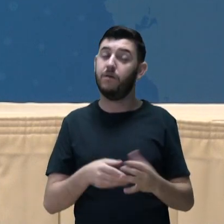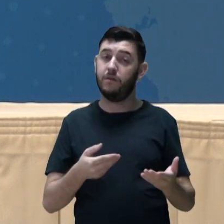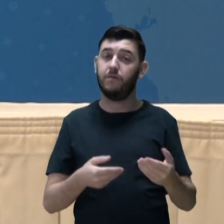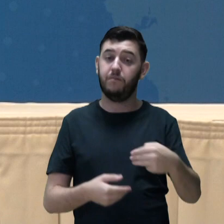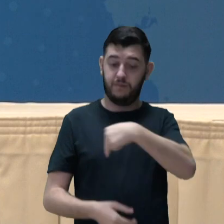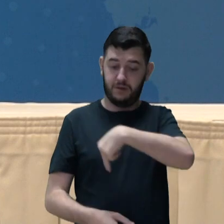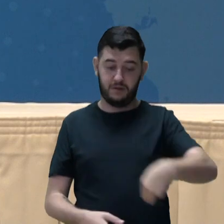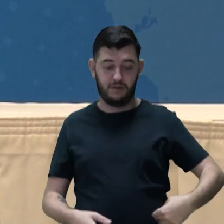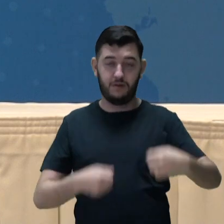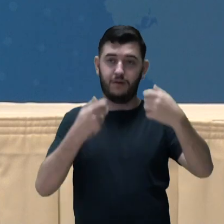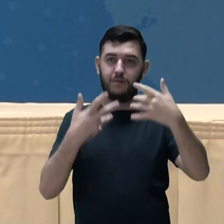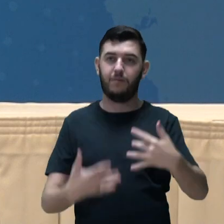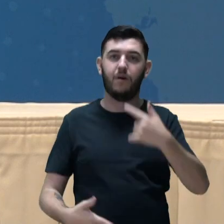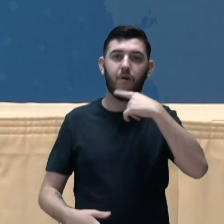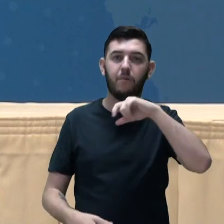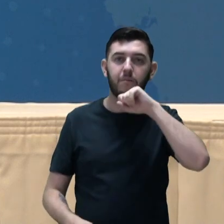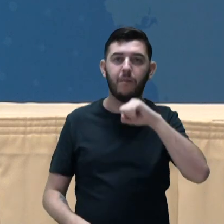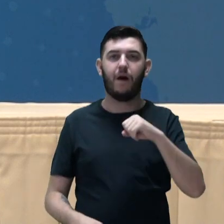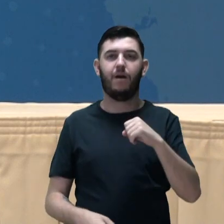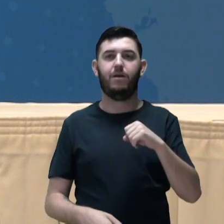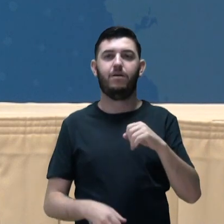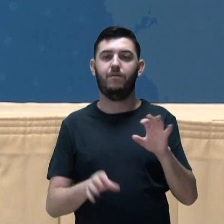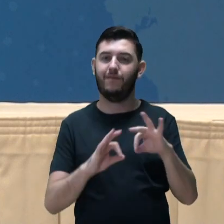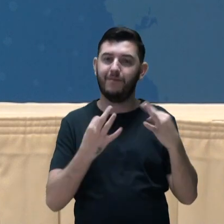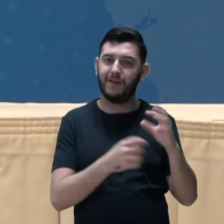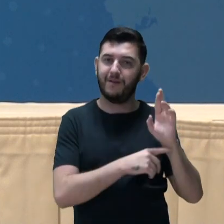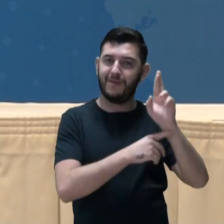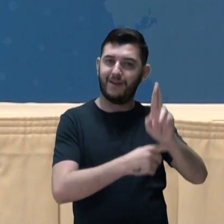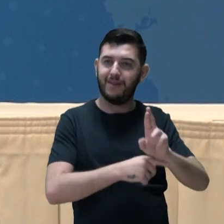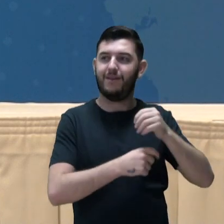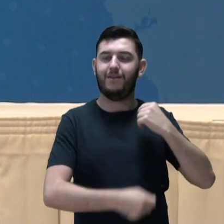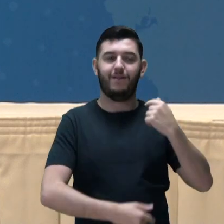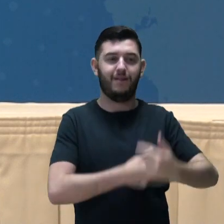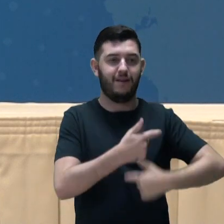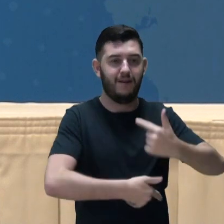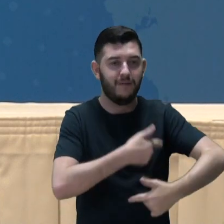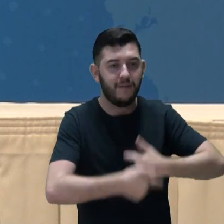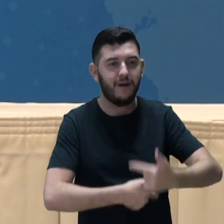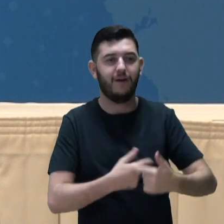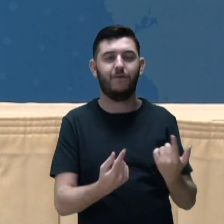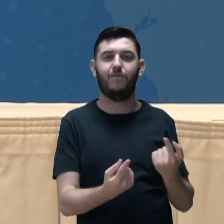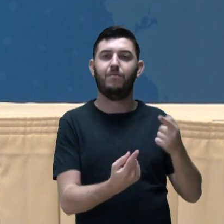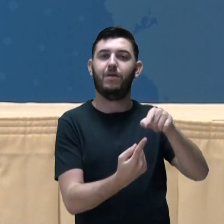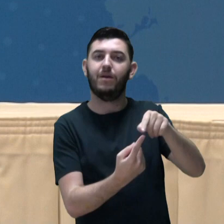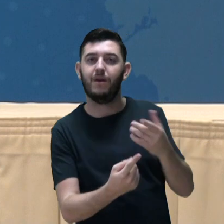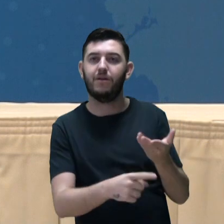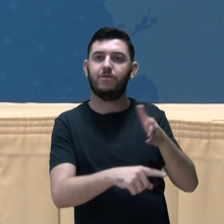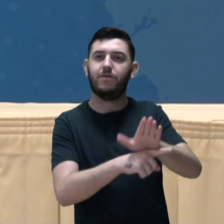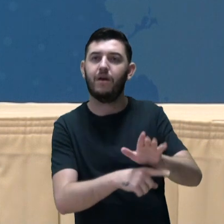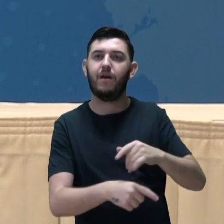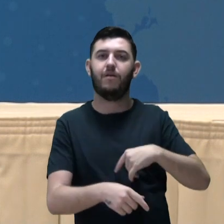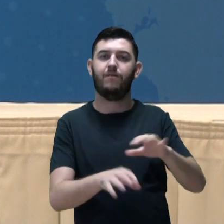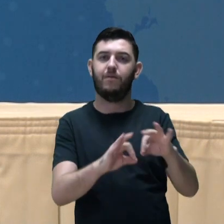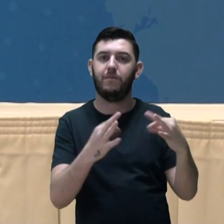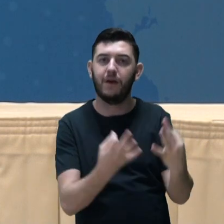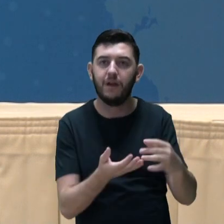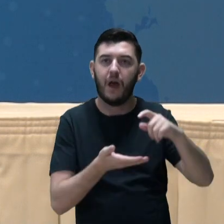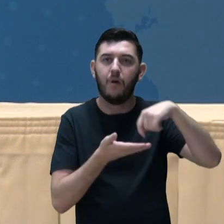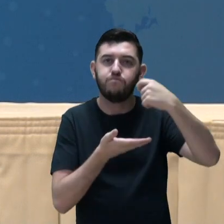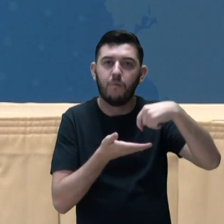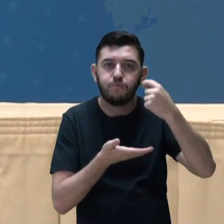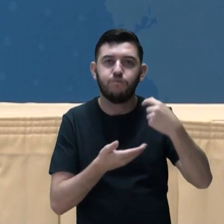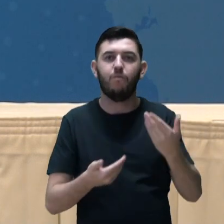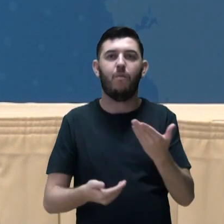que corre atrás do sustento do peixe para alimentar a sua família, para dar condições de